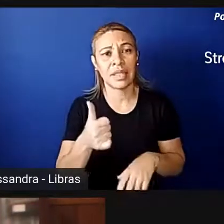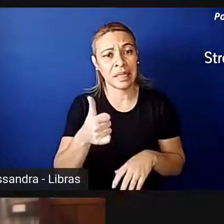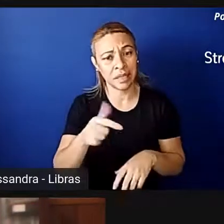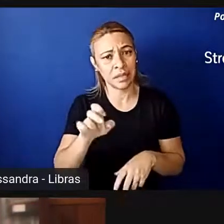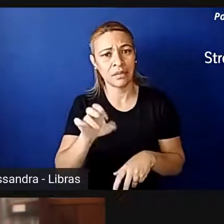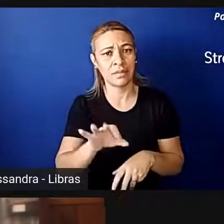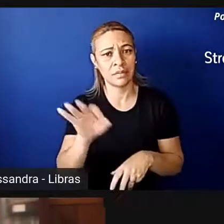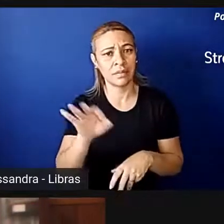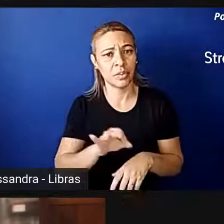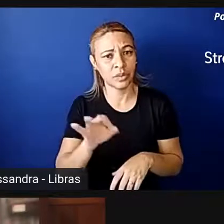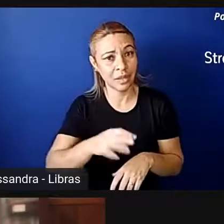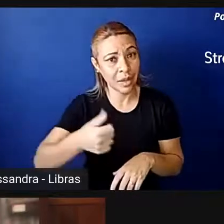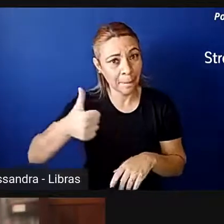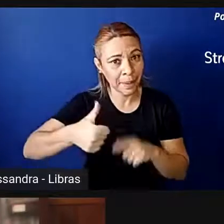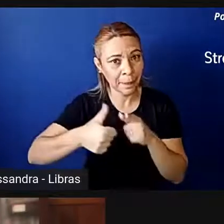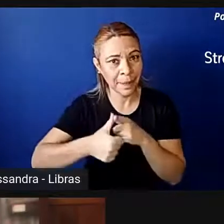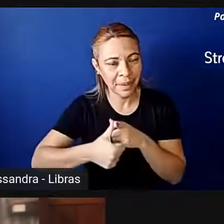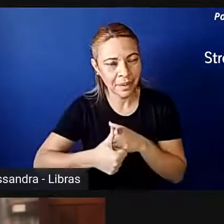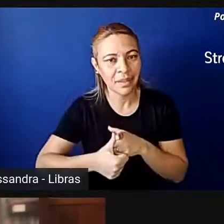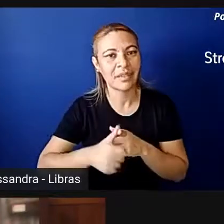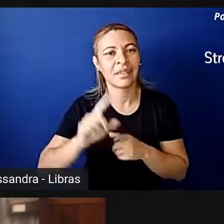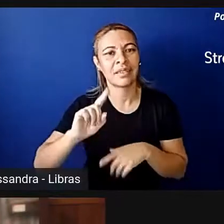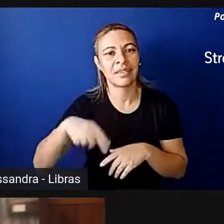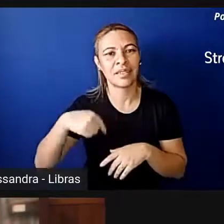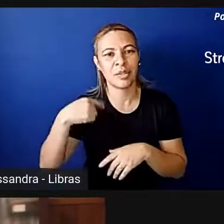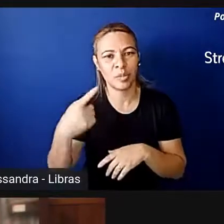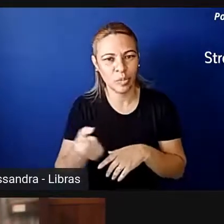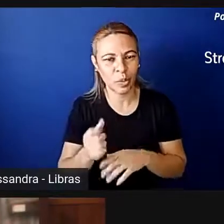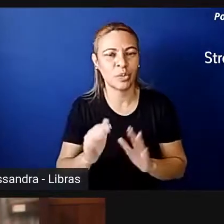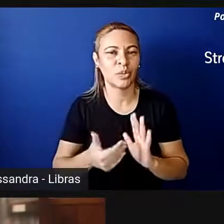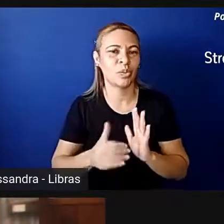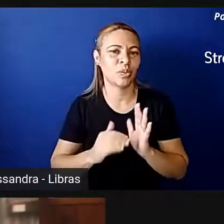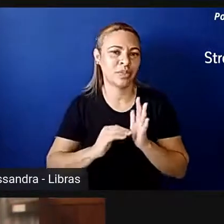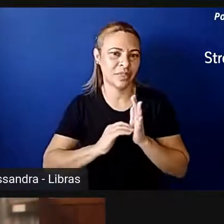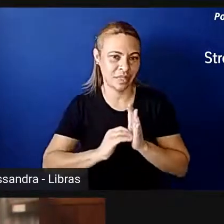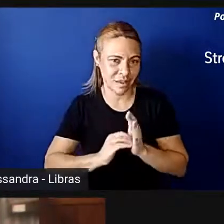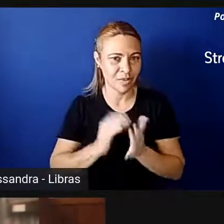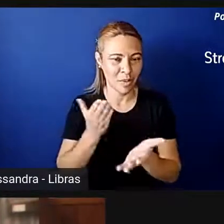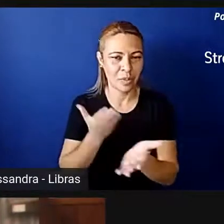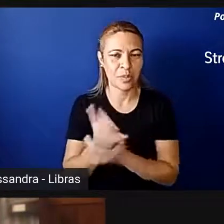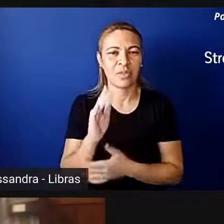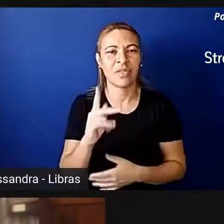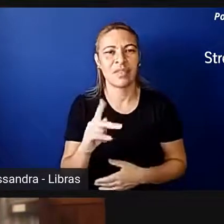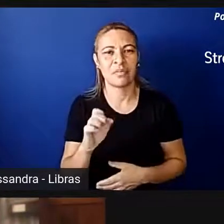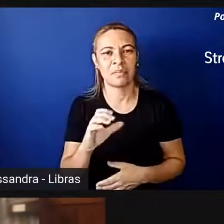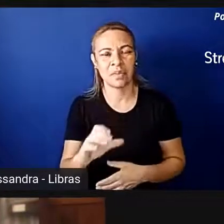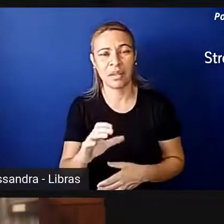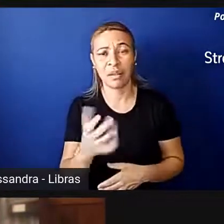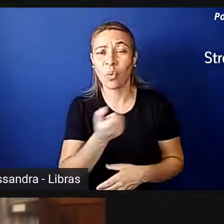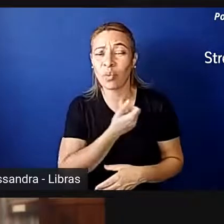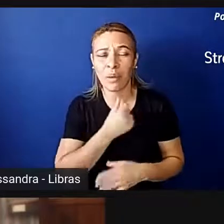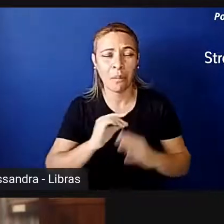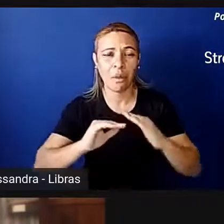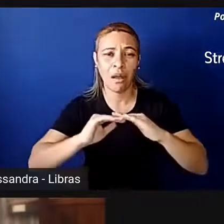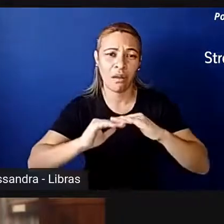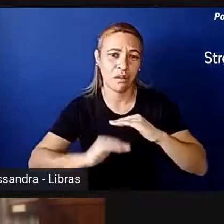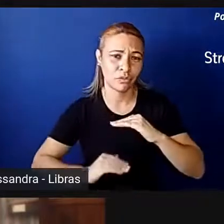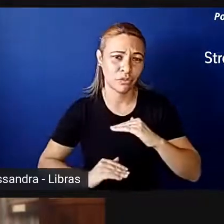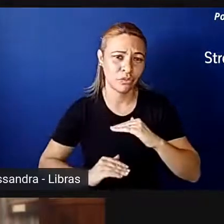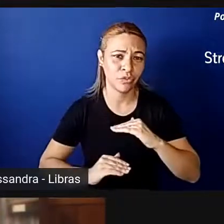na primeira que se deu depois do Senado aprovar essa PEC, né, então, era um número muito baixo, né,